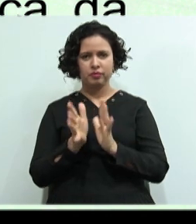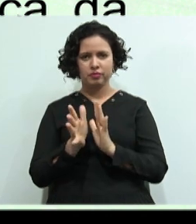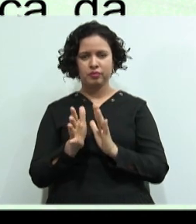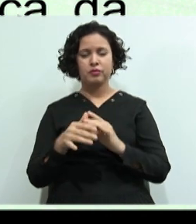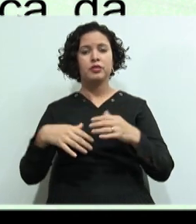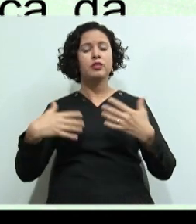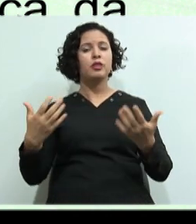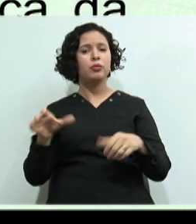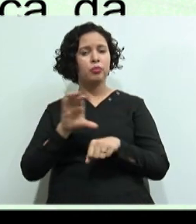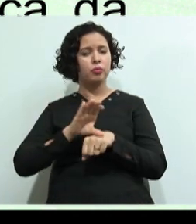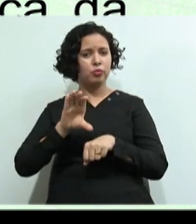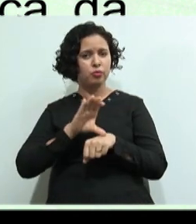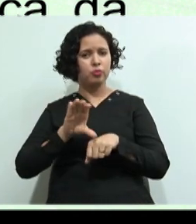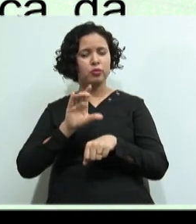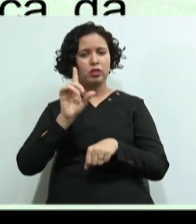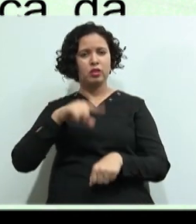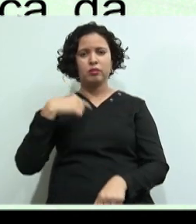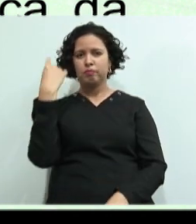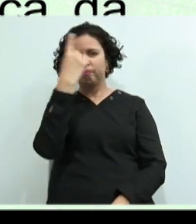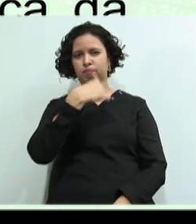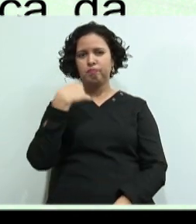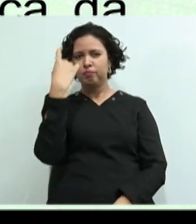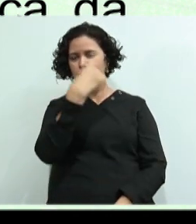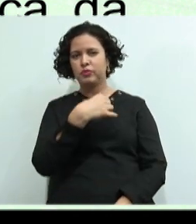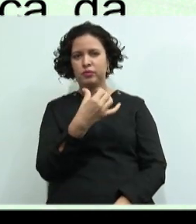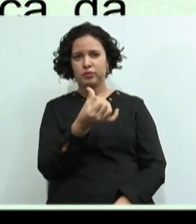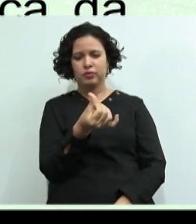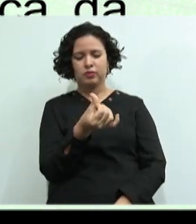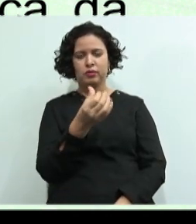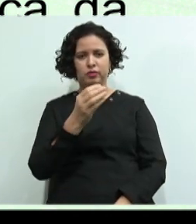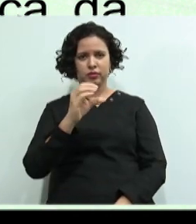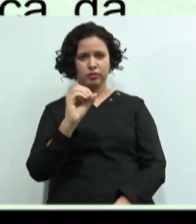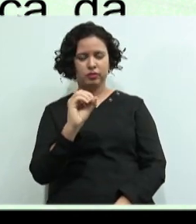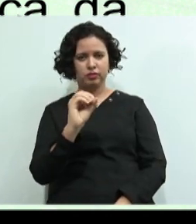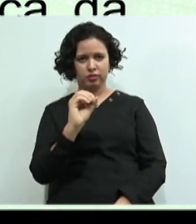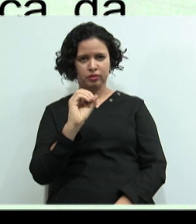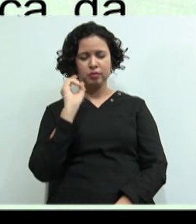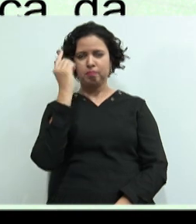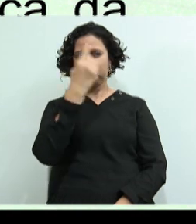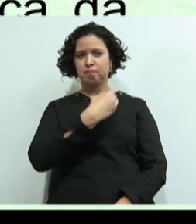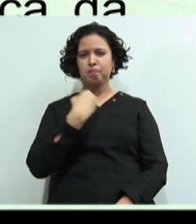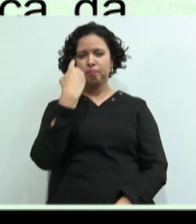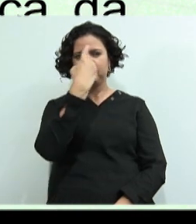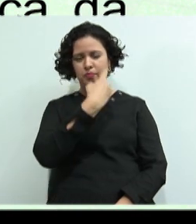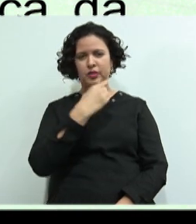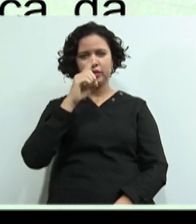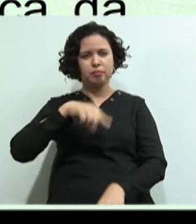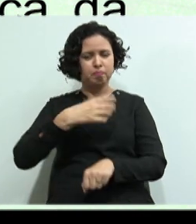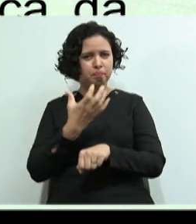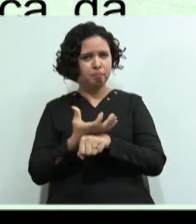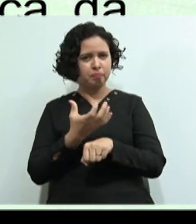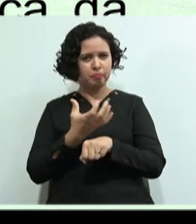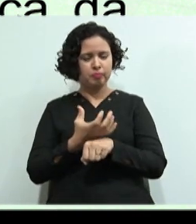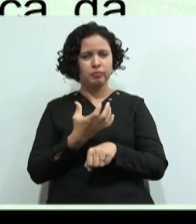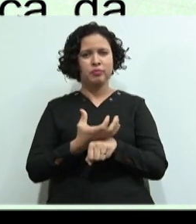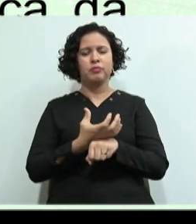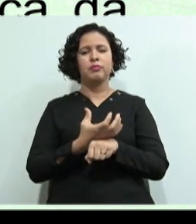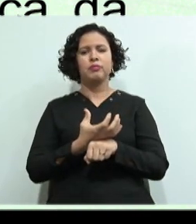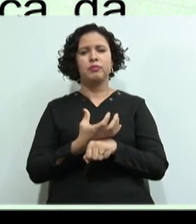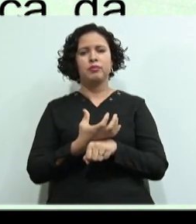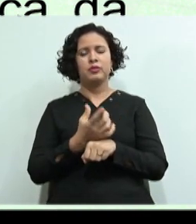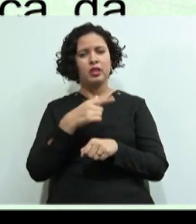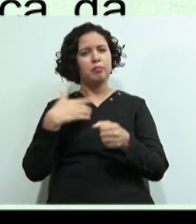um curso de 60 horas É um curso Uma disciplina, na verdade, de 60 horas É uma